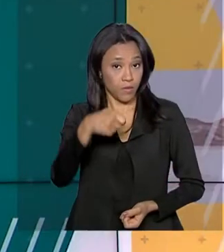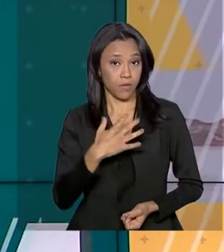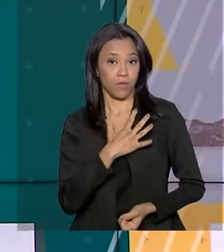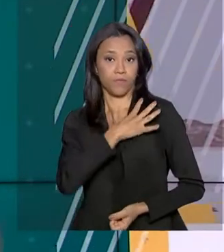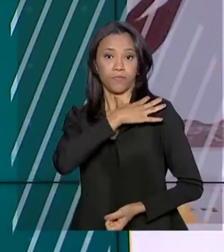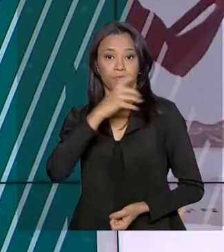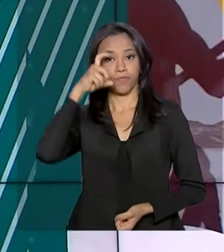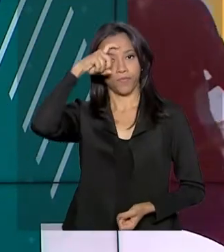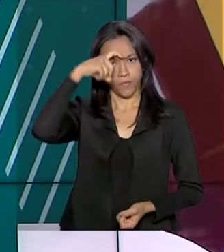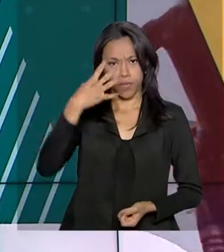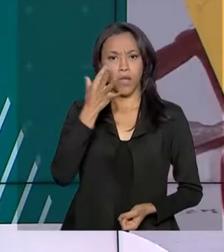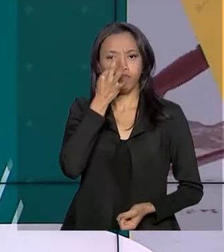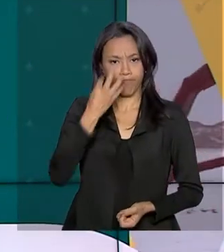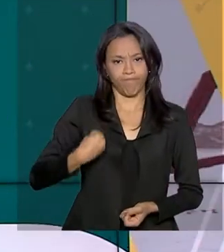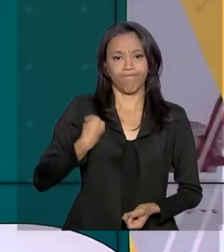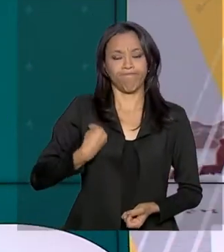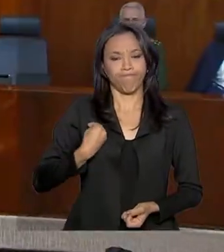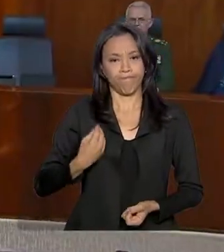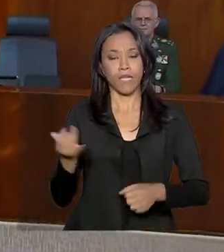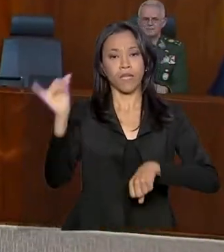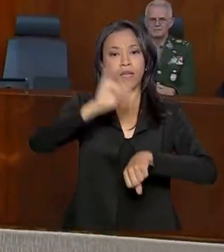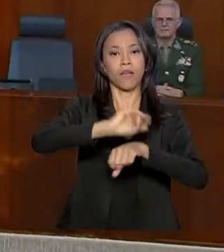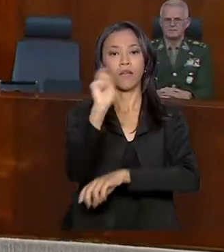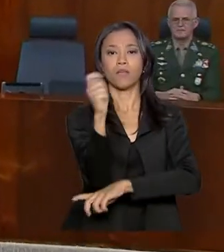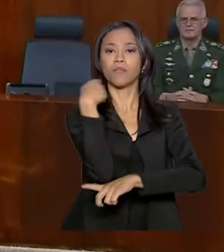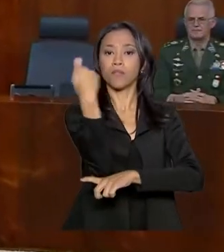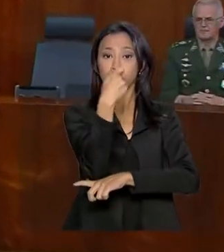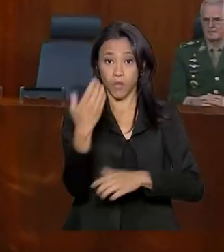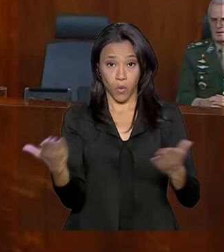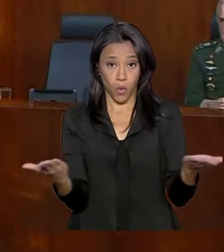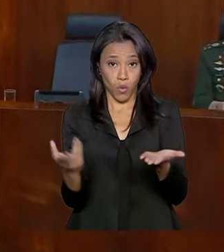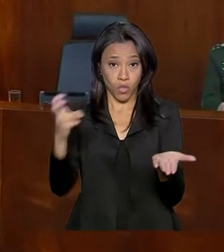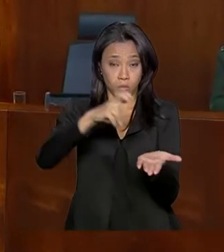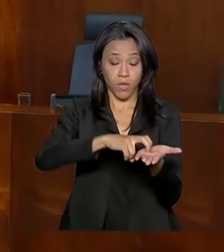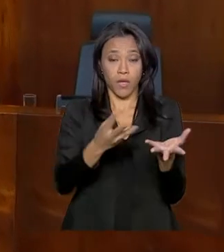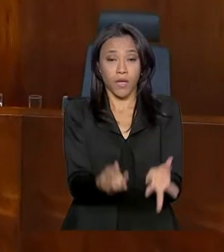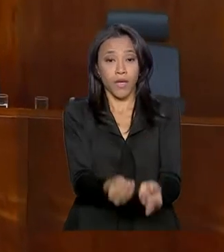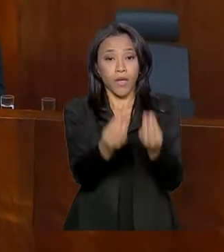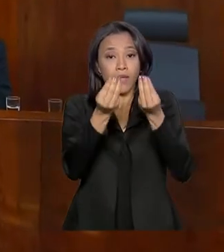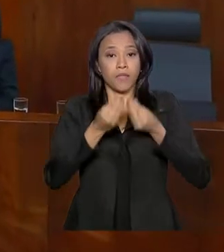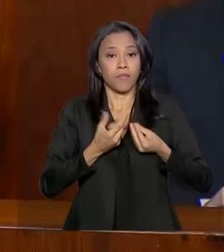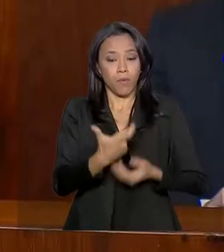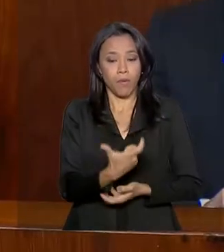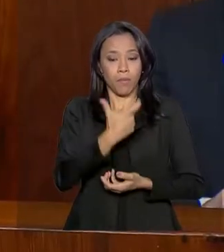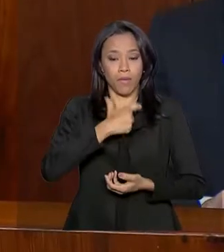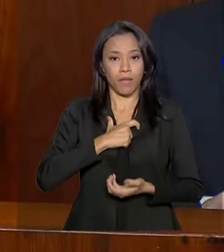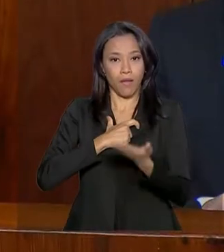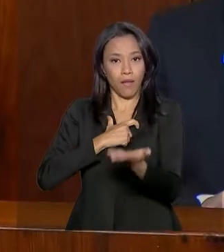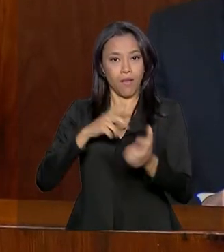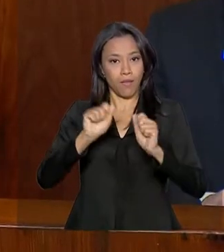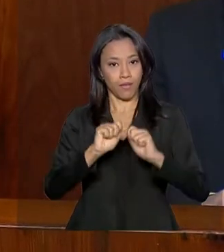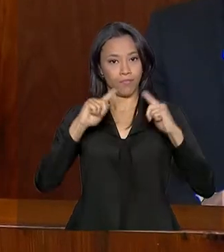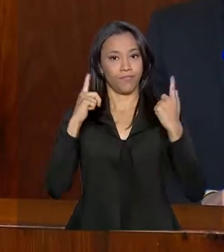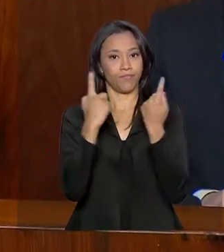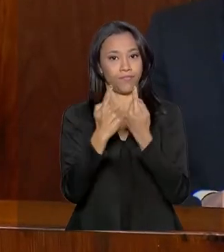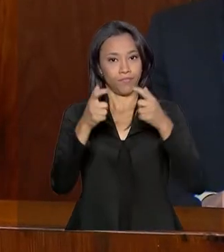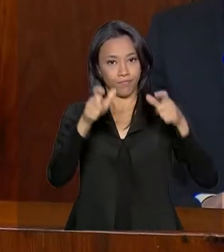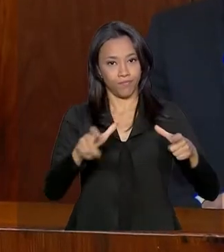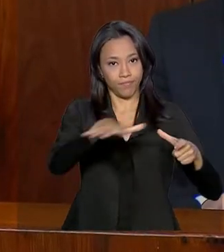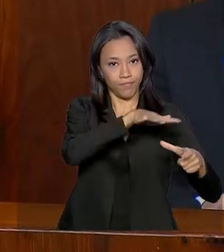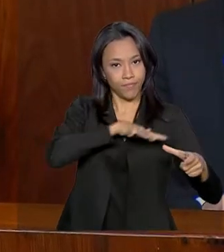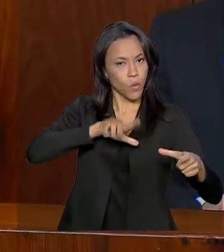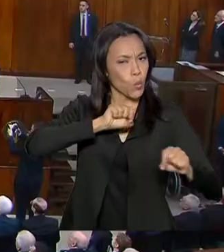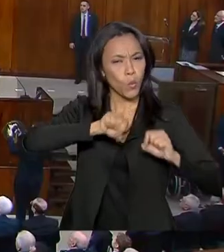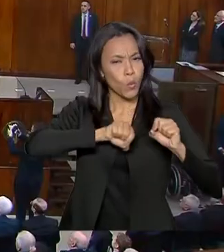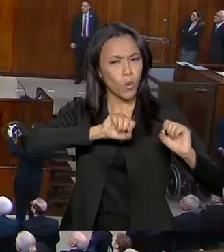Mourão, está em Porto Alegre, no Rio Grande do Sul. Agora pela manhã, ele recebeu a medalha Farroupilha na Assembleia Legislativa, uma